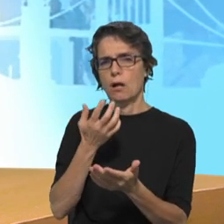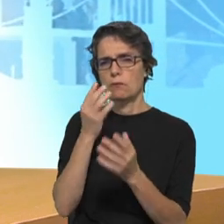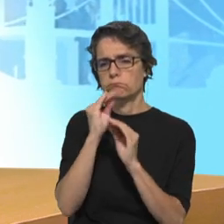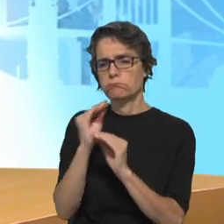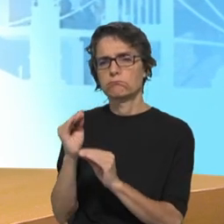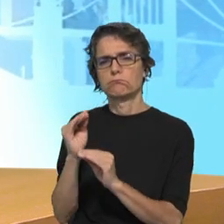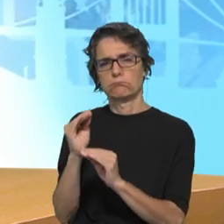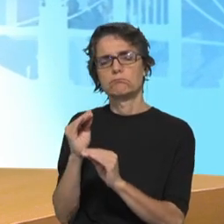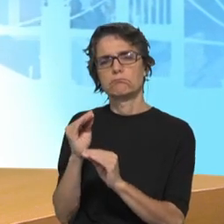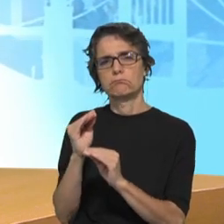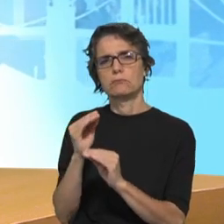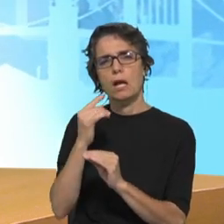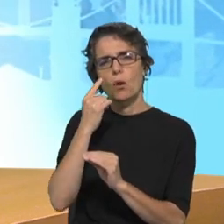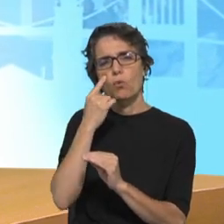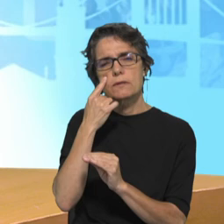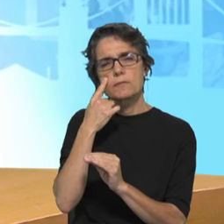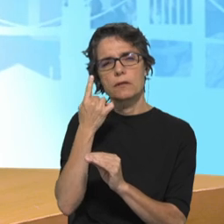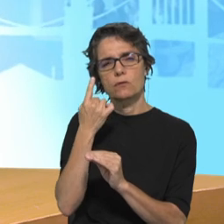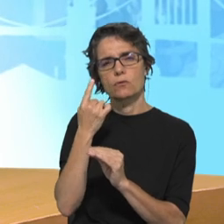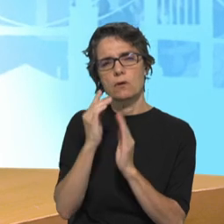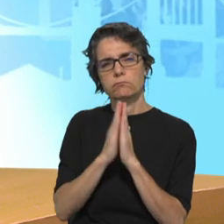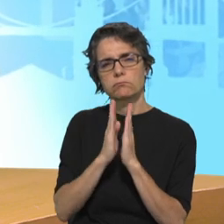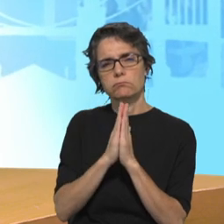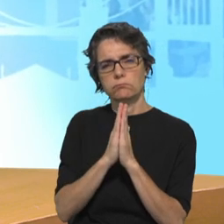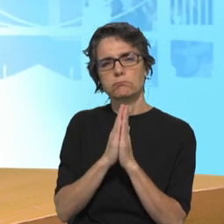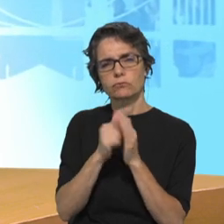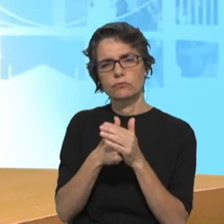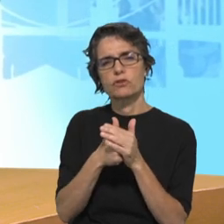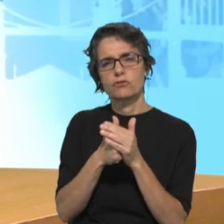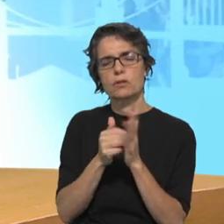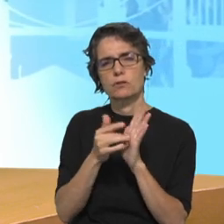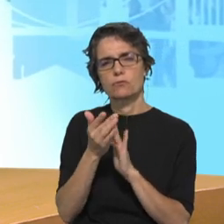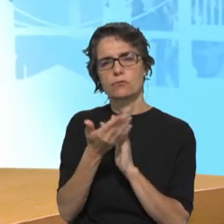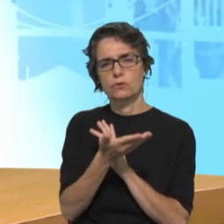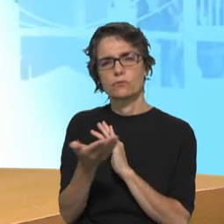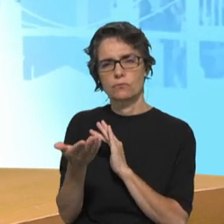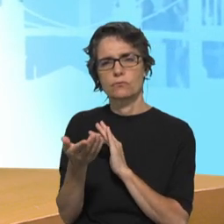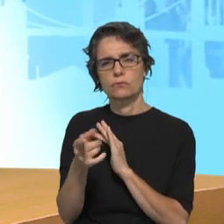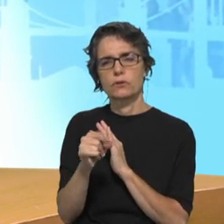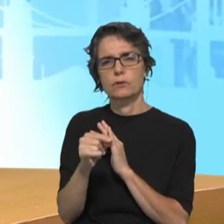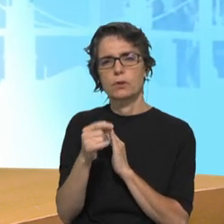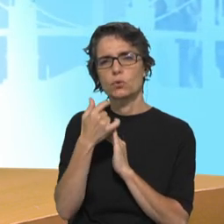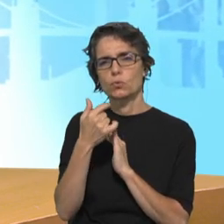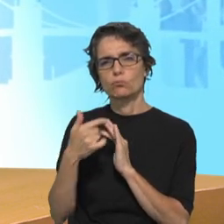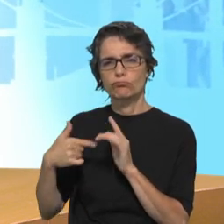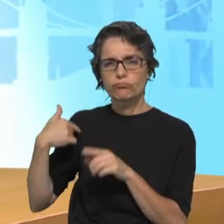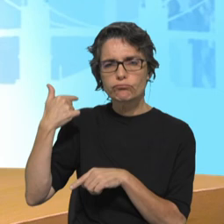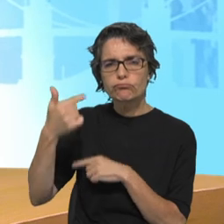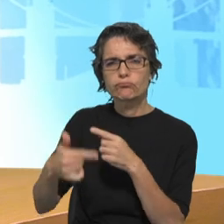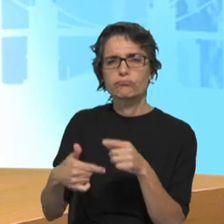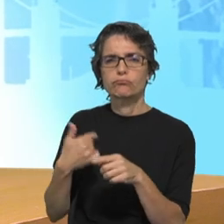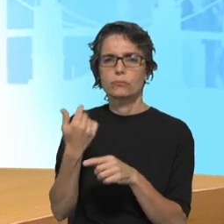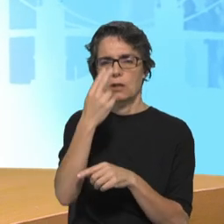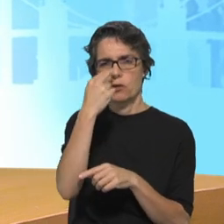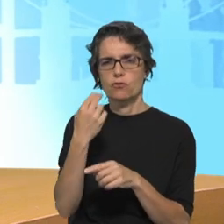a sabedoria que nos vem da Igreja, do Evangelho de Jesus Cristo e de todo este património que é a história da